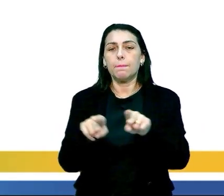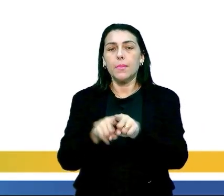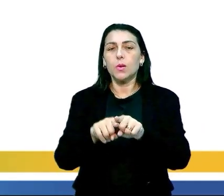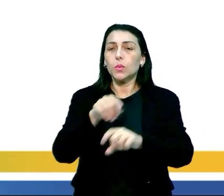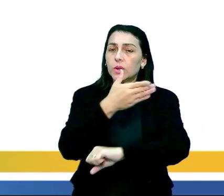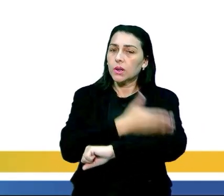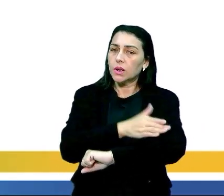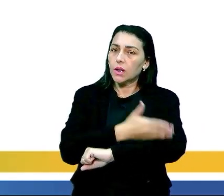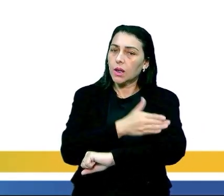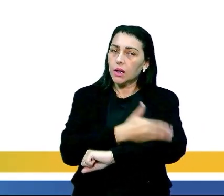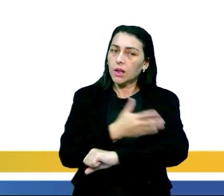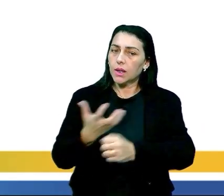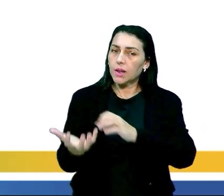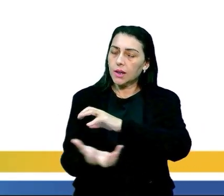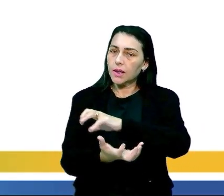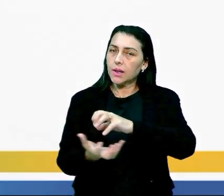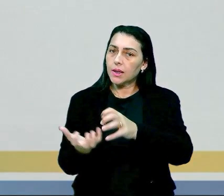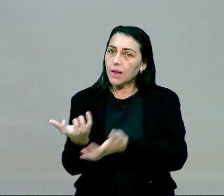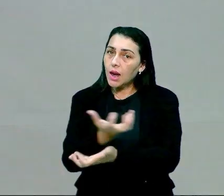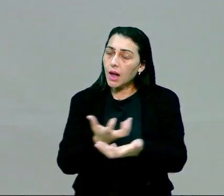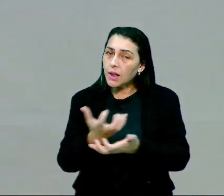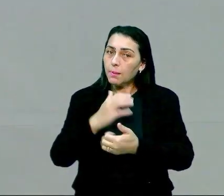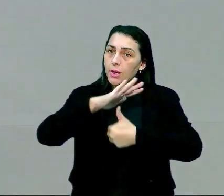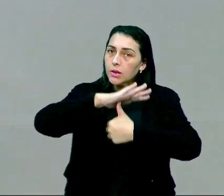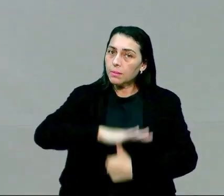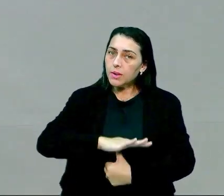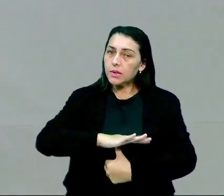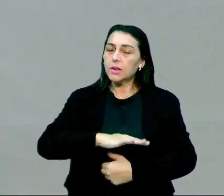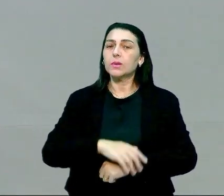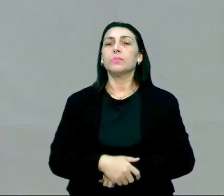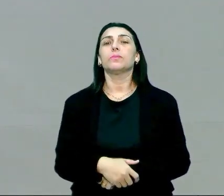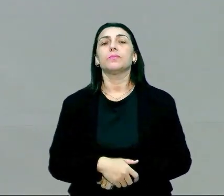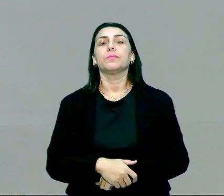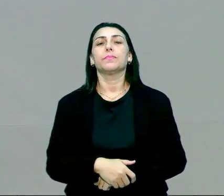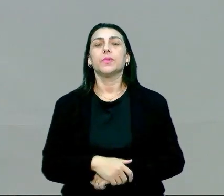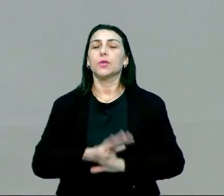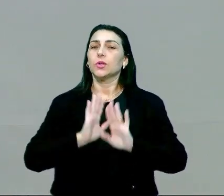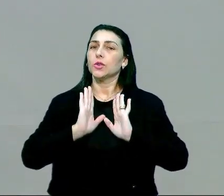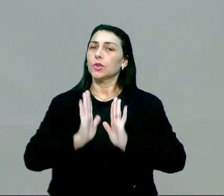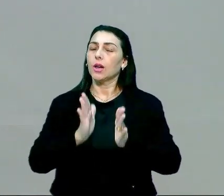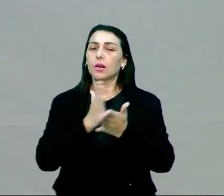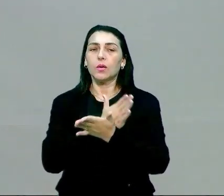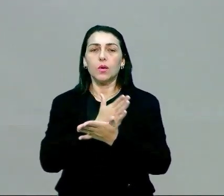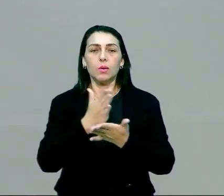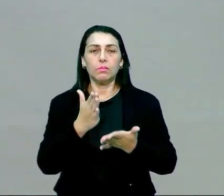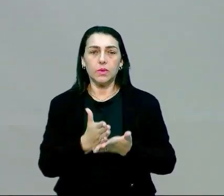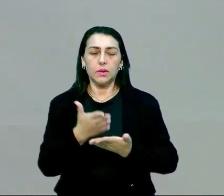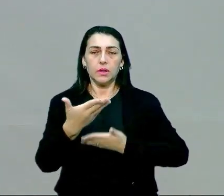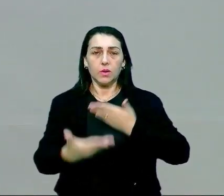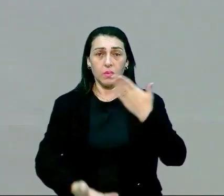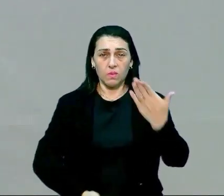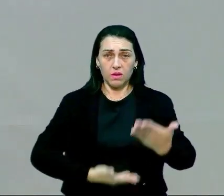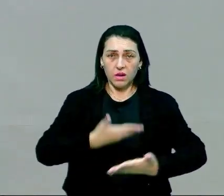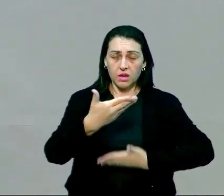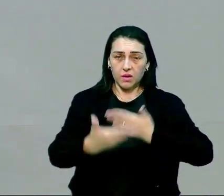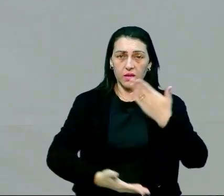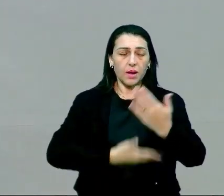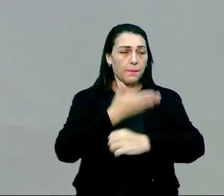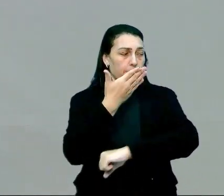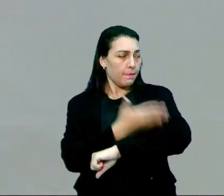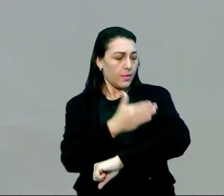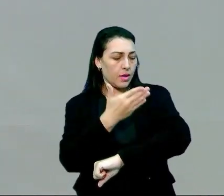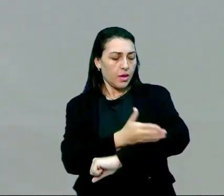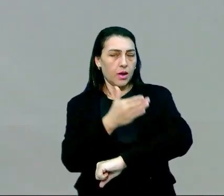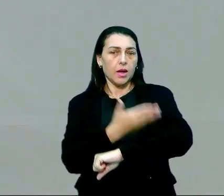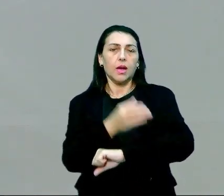tratamento de depressão. Então, aqui a gente já está começando a correlacionar a prática de